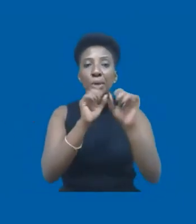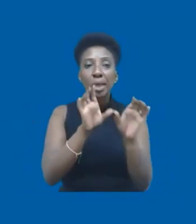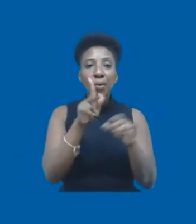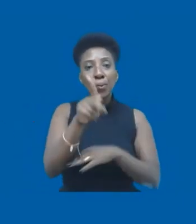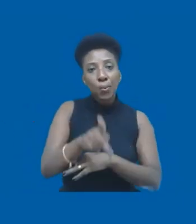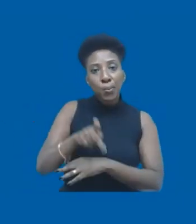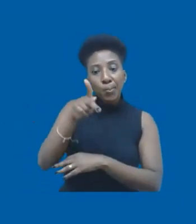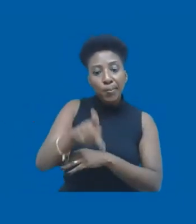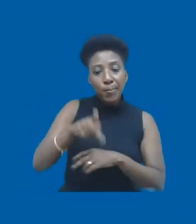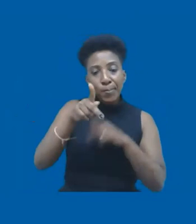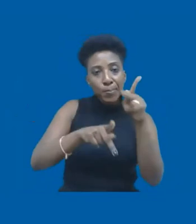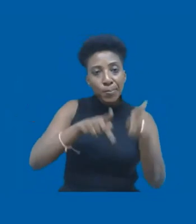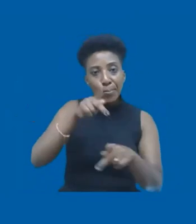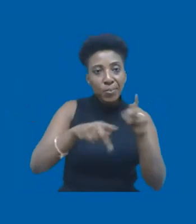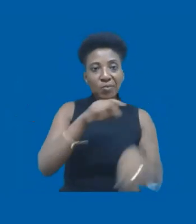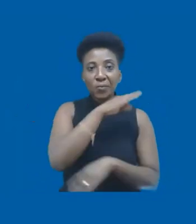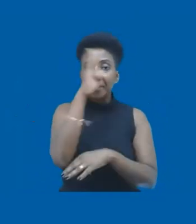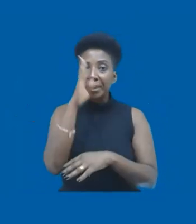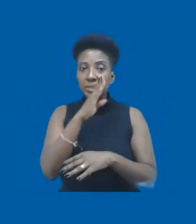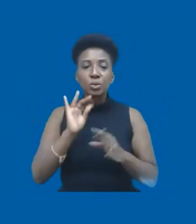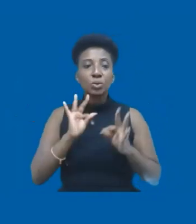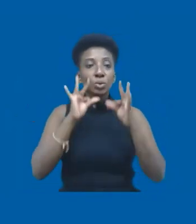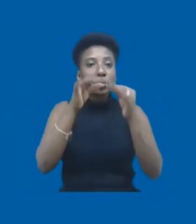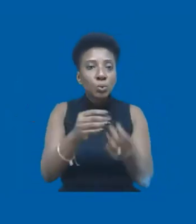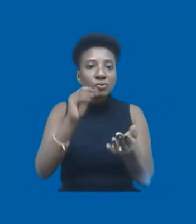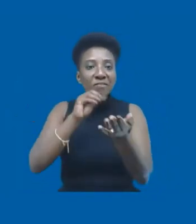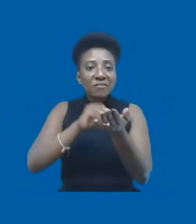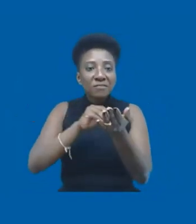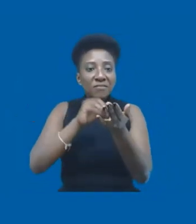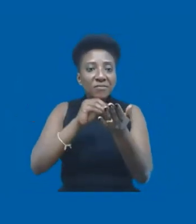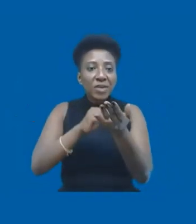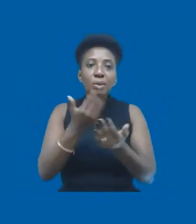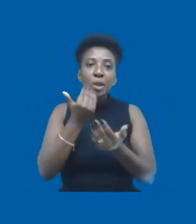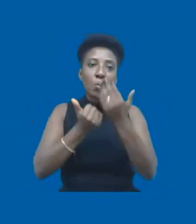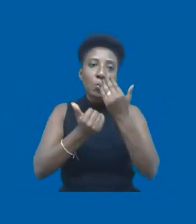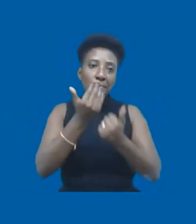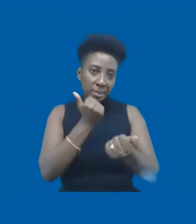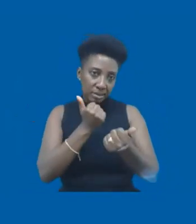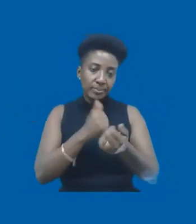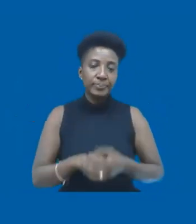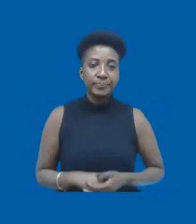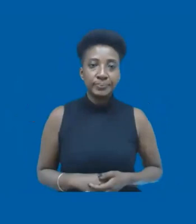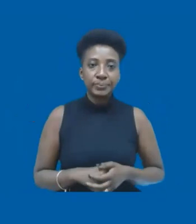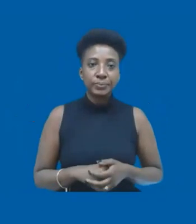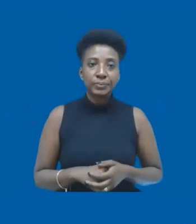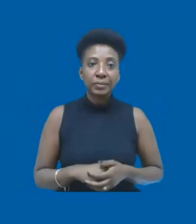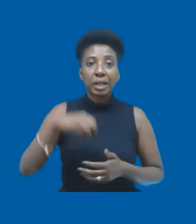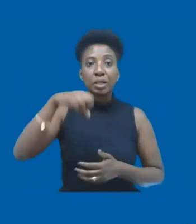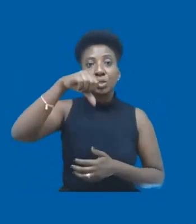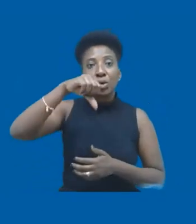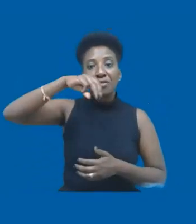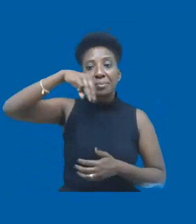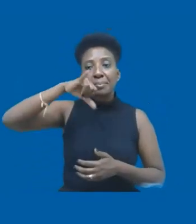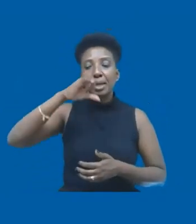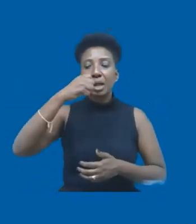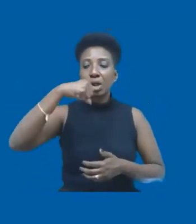situação de insegurança alimentar, que é quando a pessoa tem algum tipo de dificuldade de ter comida dentro de casa. 19 milhões de pessoas hoje